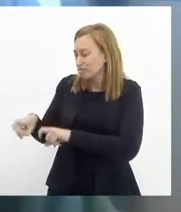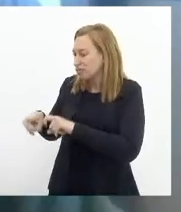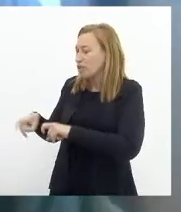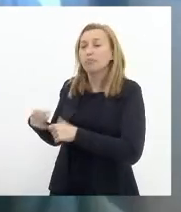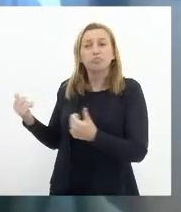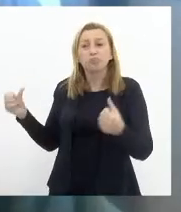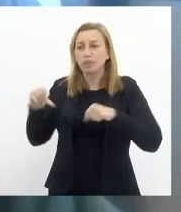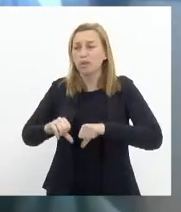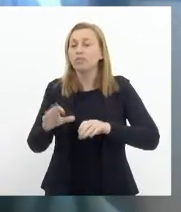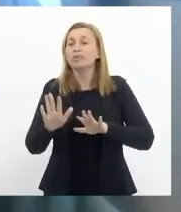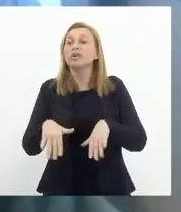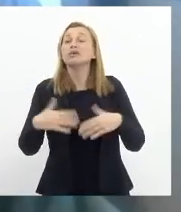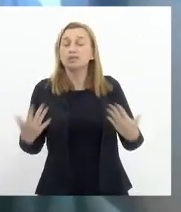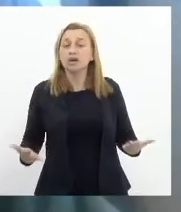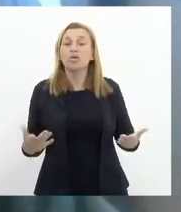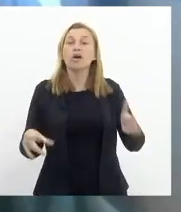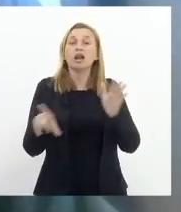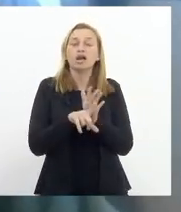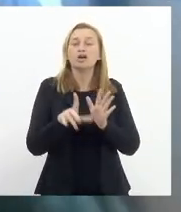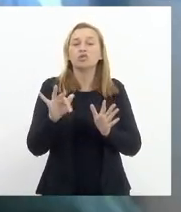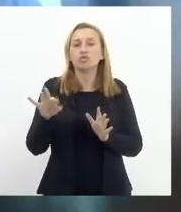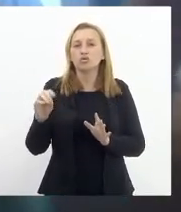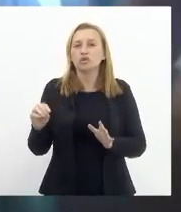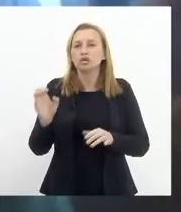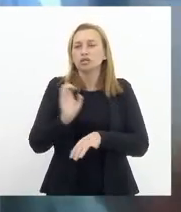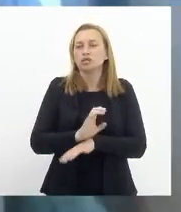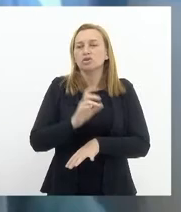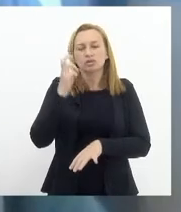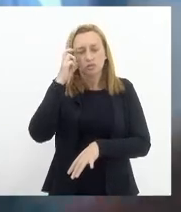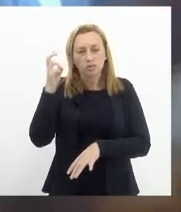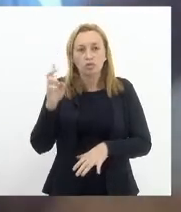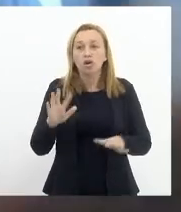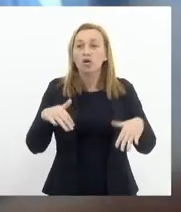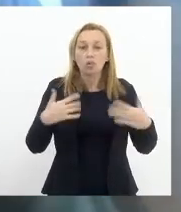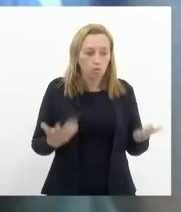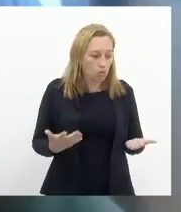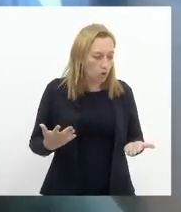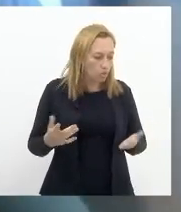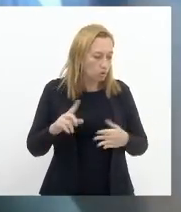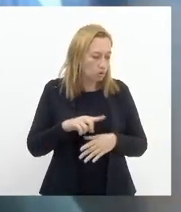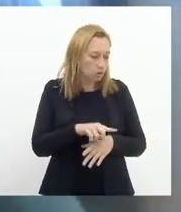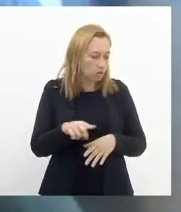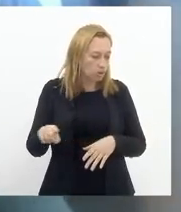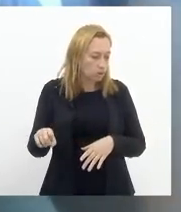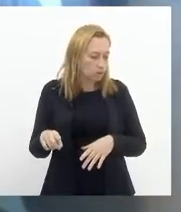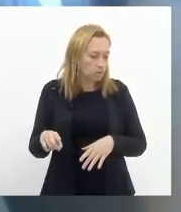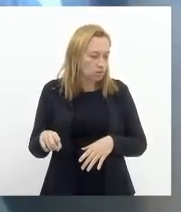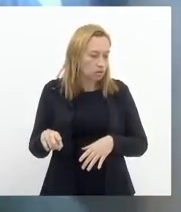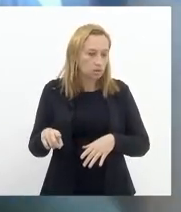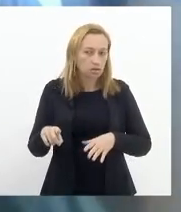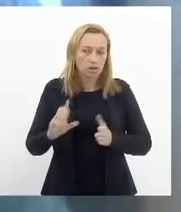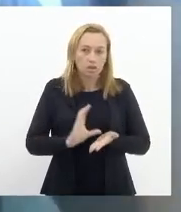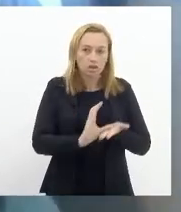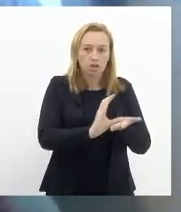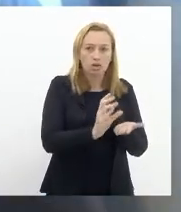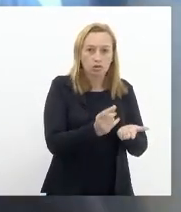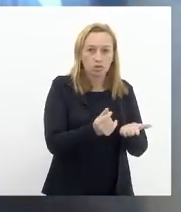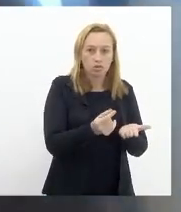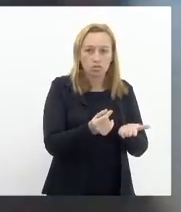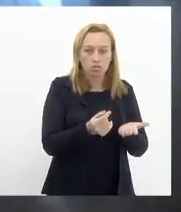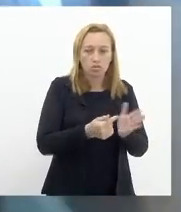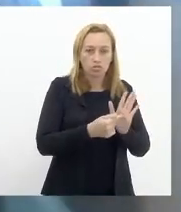total então a lei do fundo estadual de cultura para qual esses recursos que a gente está votando agora se destinam